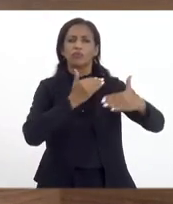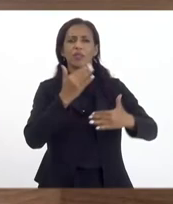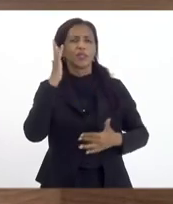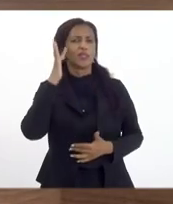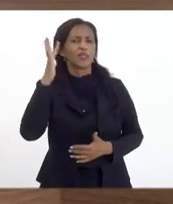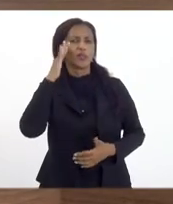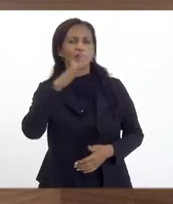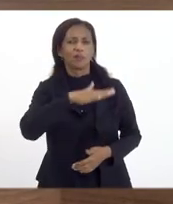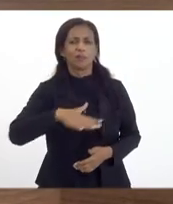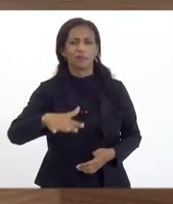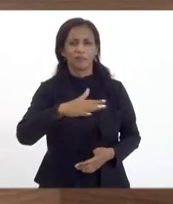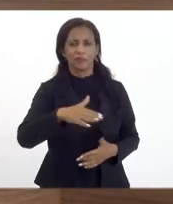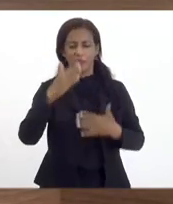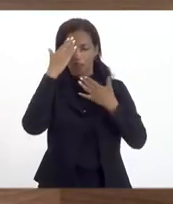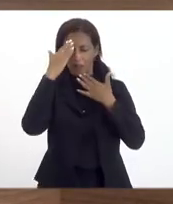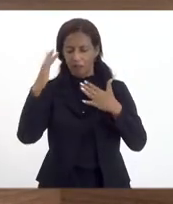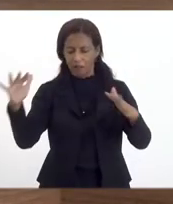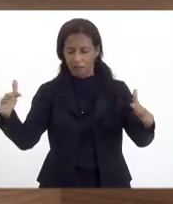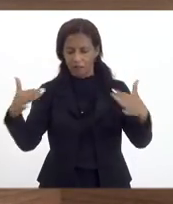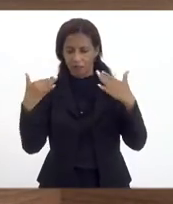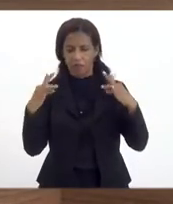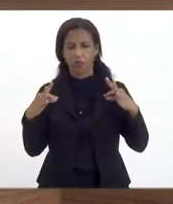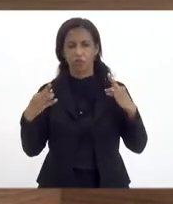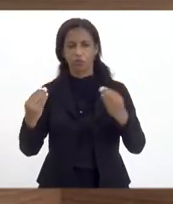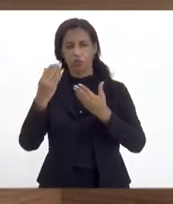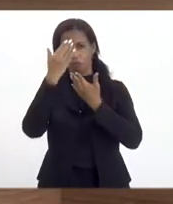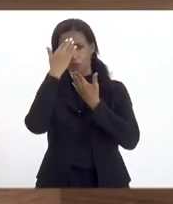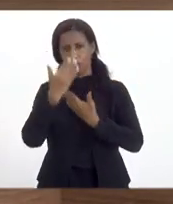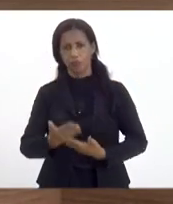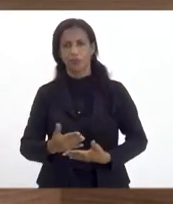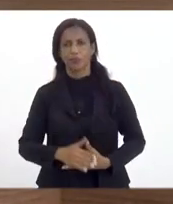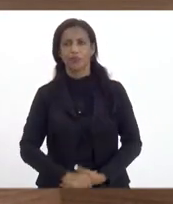região. Agradeço a atenção de todos e estou à disposição. Muito obrigado.